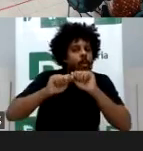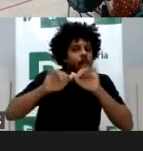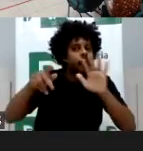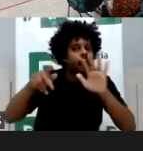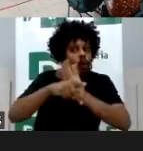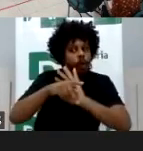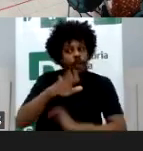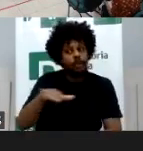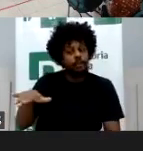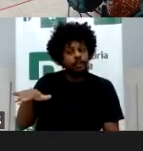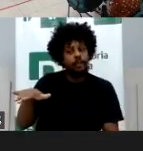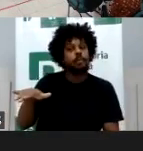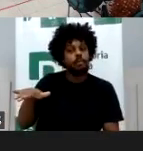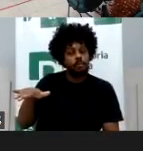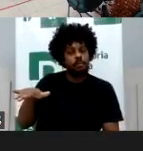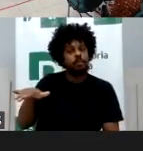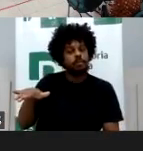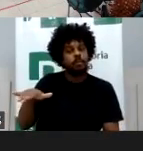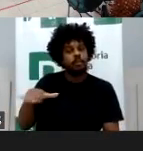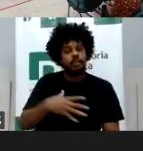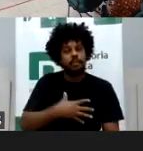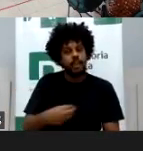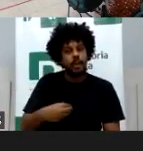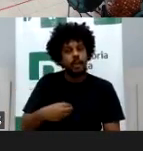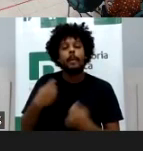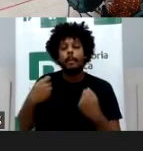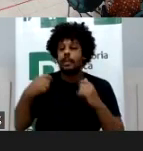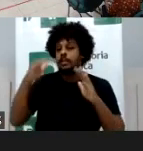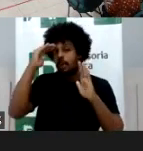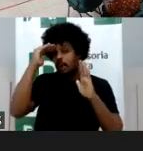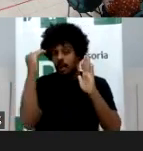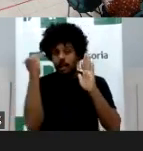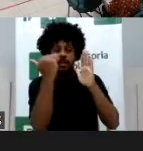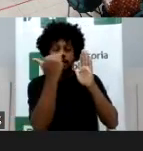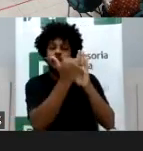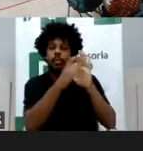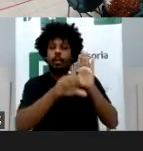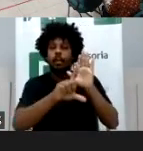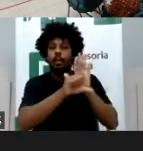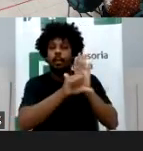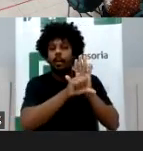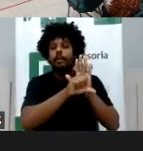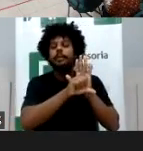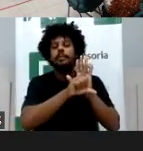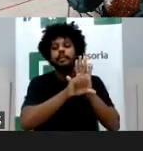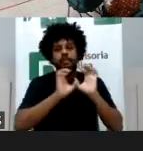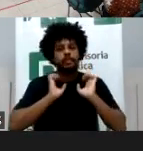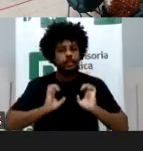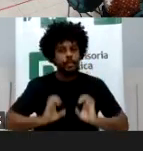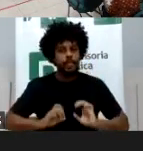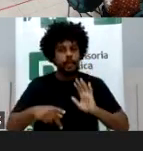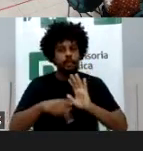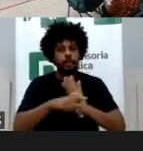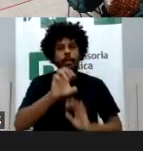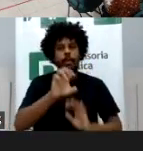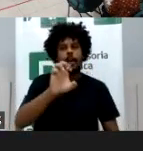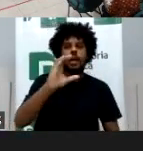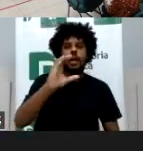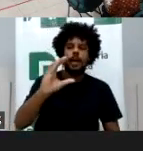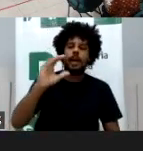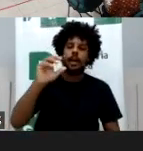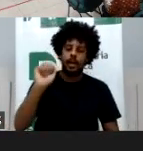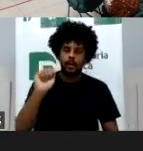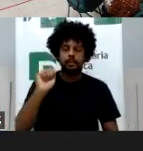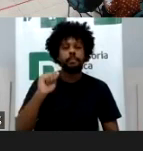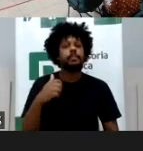que respeitados os princípios desta lei, tá? E do ECA. Então, os pais têm o direito e o dever, é um poder dever, né, na